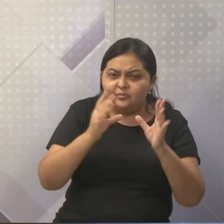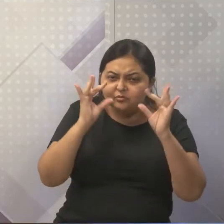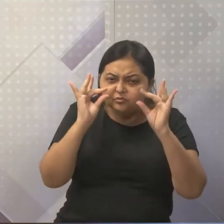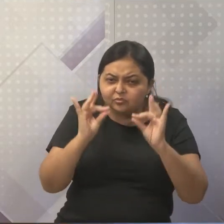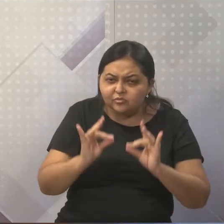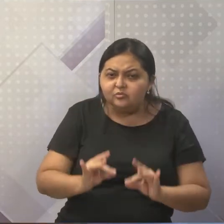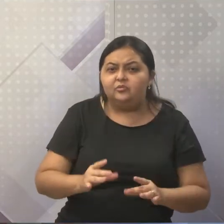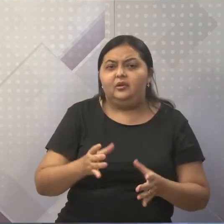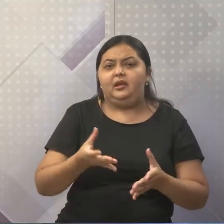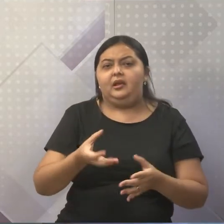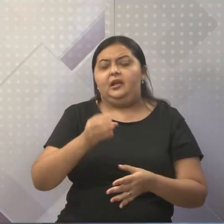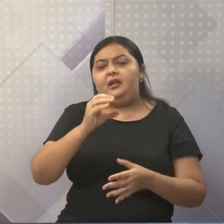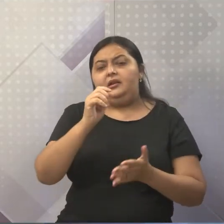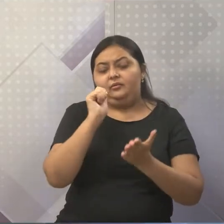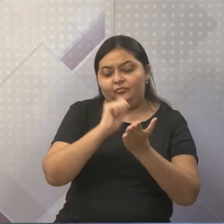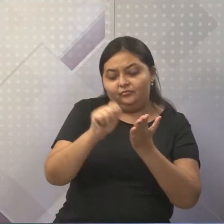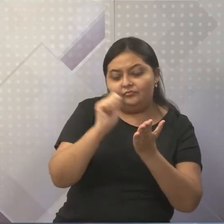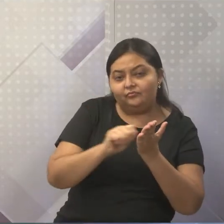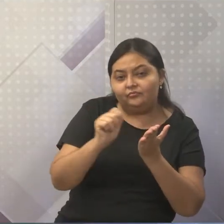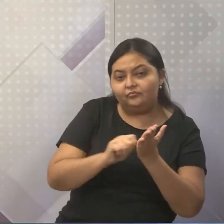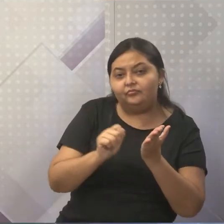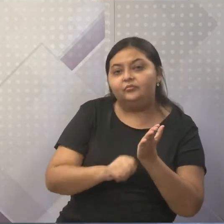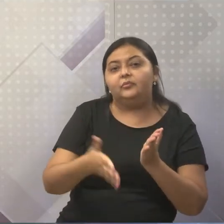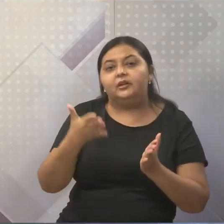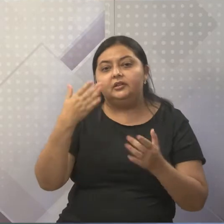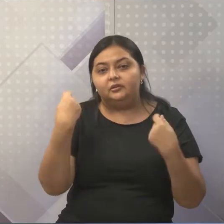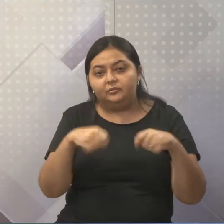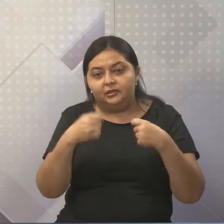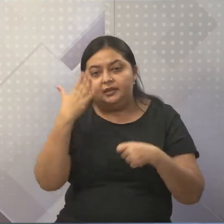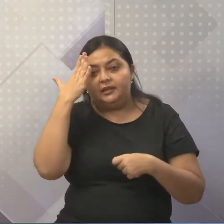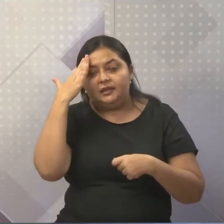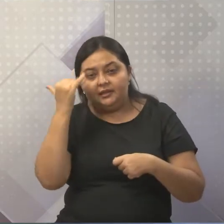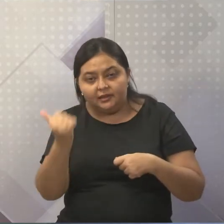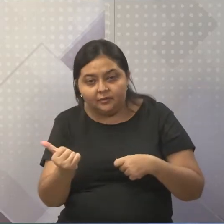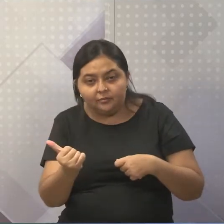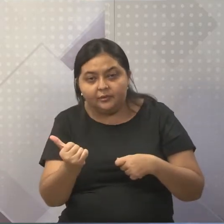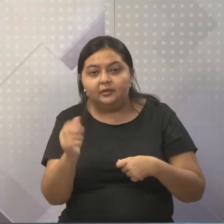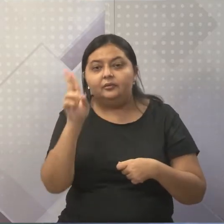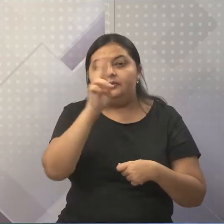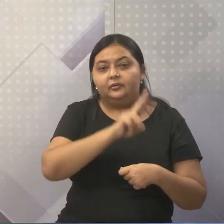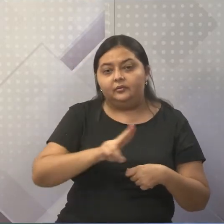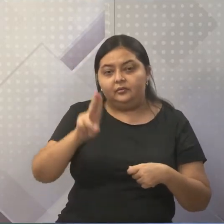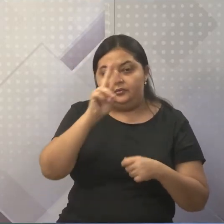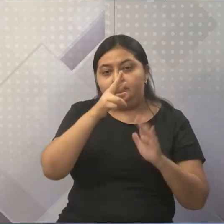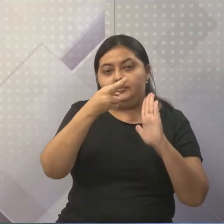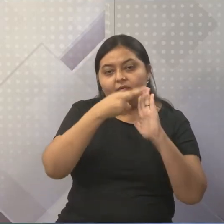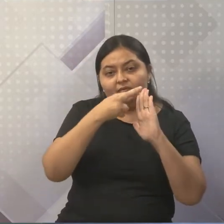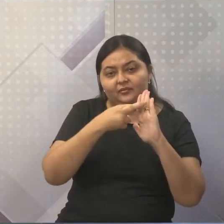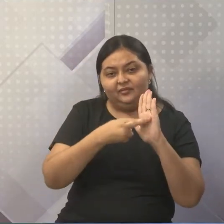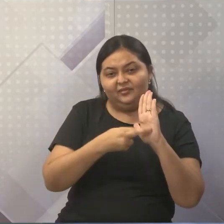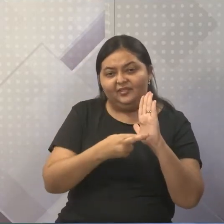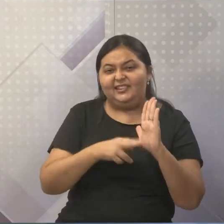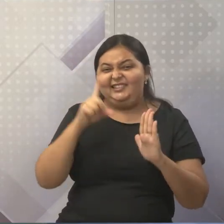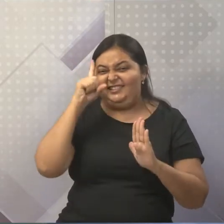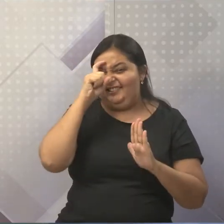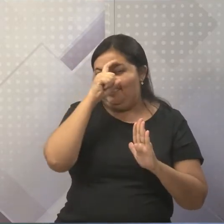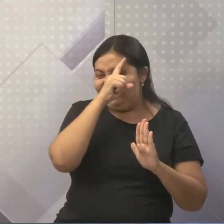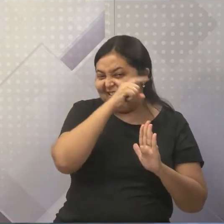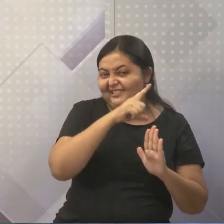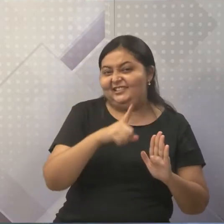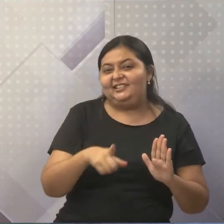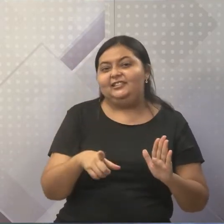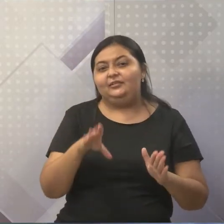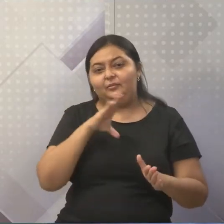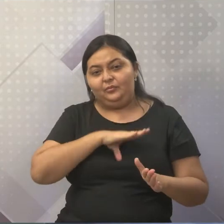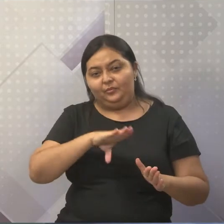ortografia é importante? Para que você saiba utilizar sem as regras burocráticas da língua portuguesa,